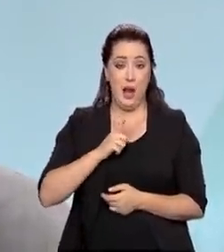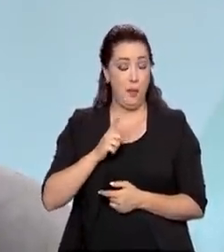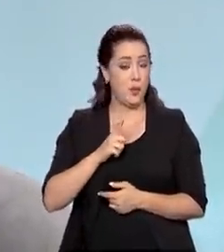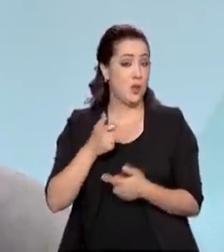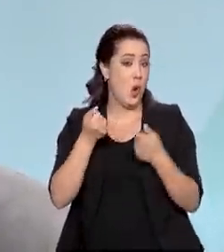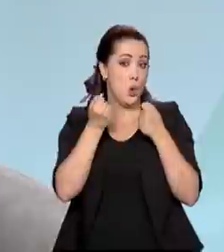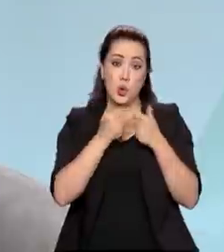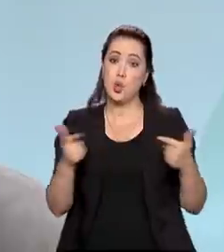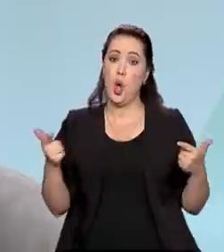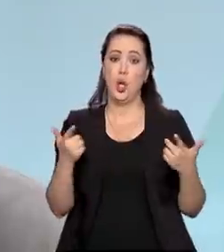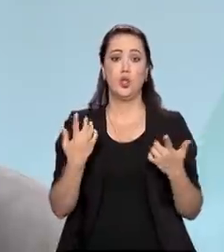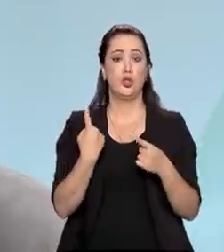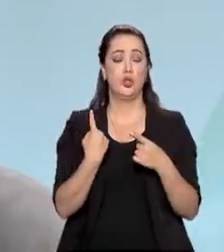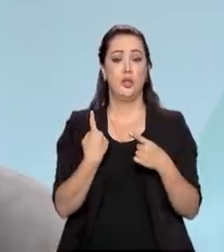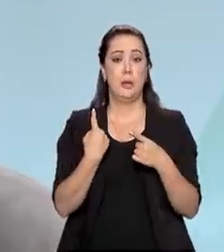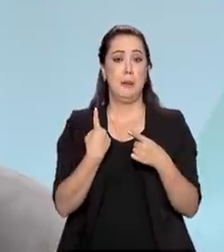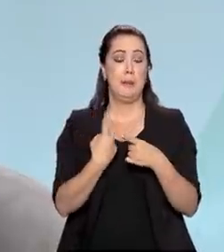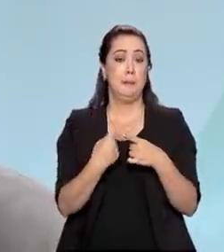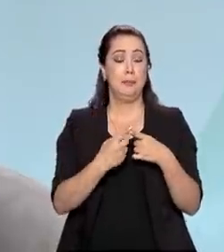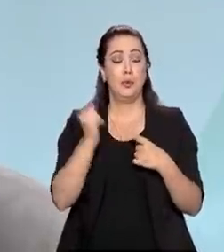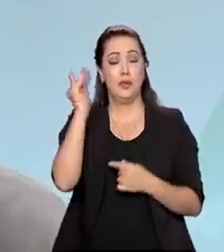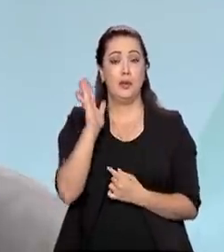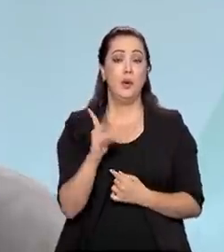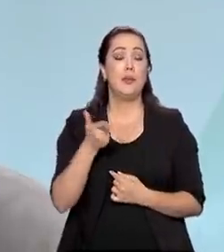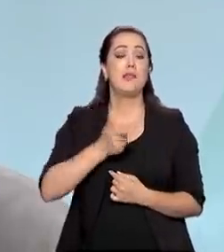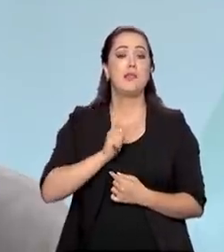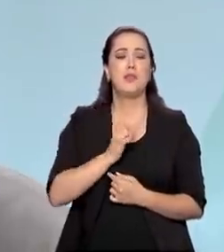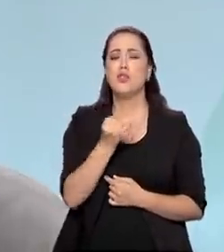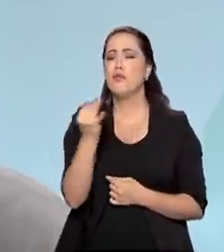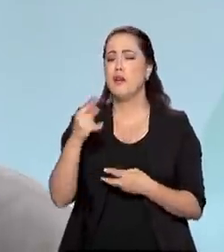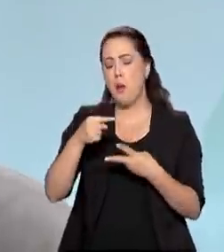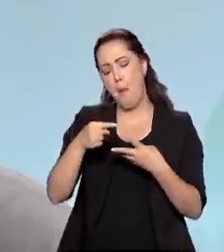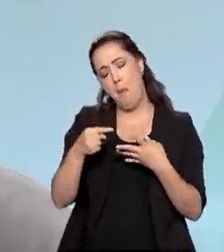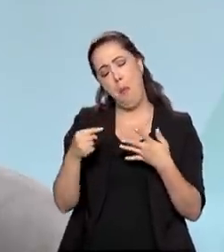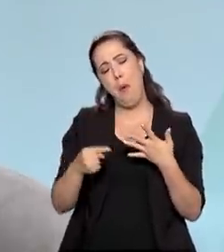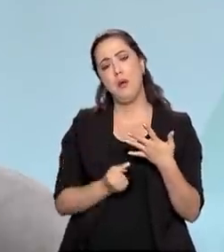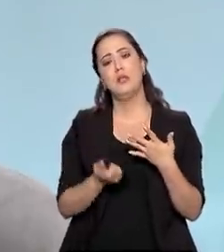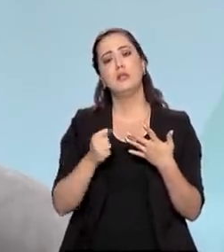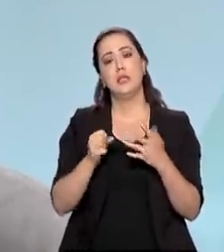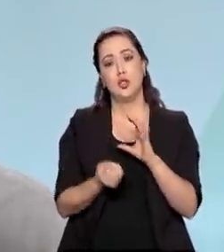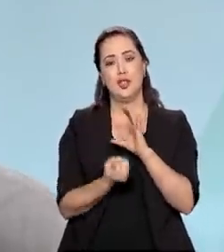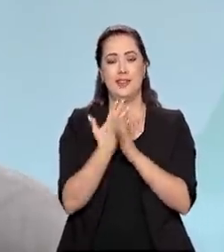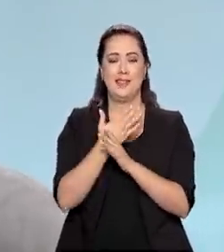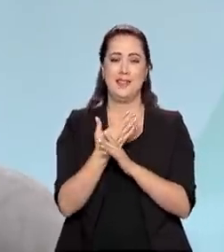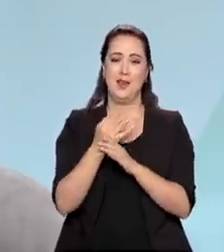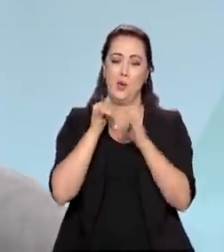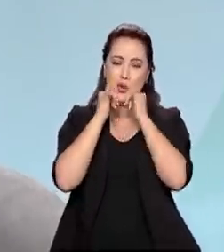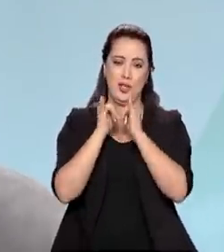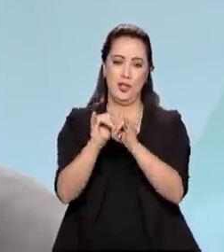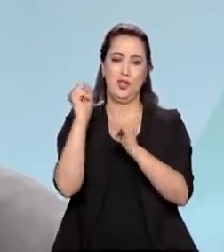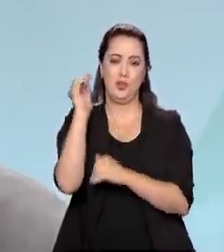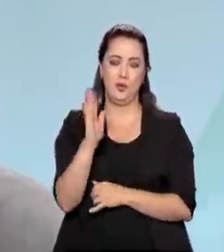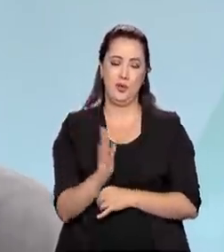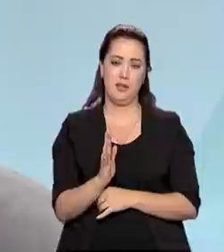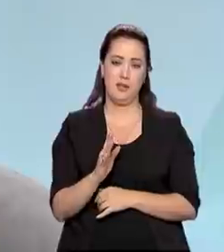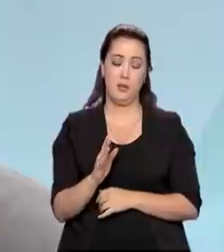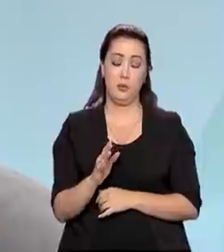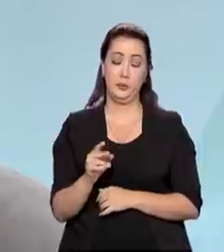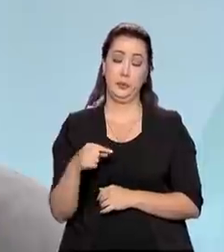começamos perder essa capacidade das hidrelétricas,